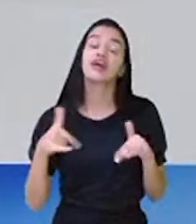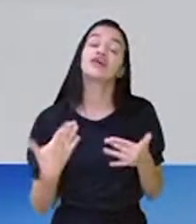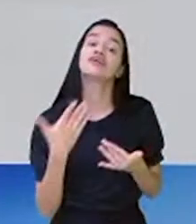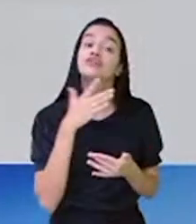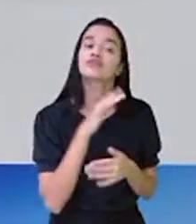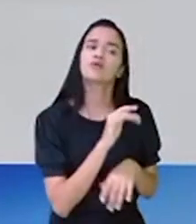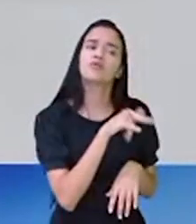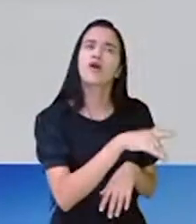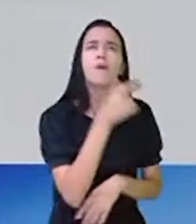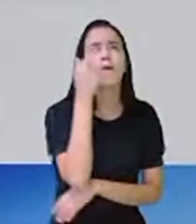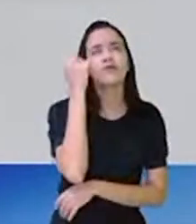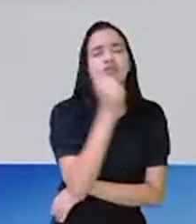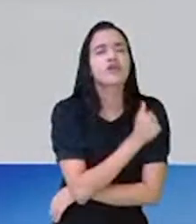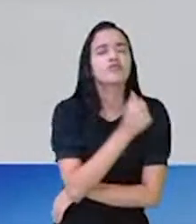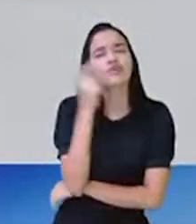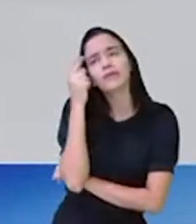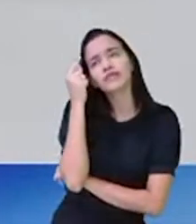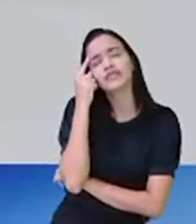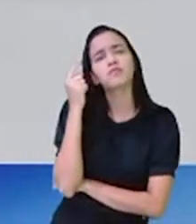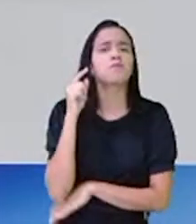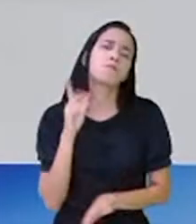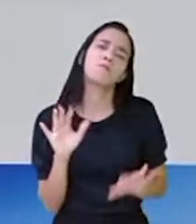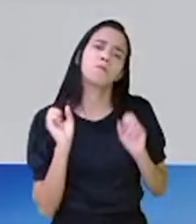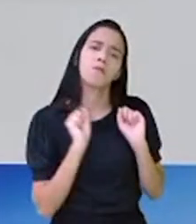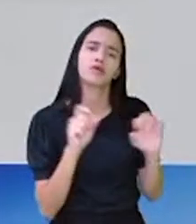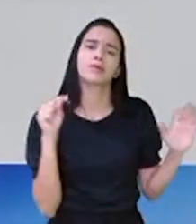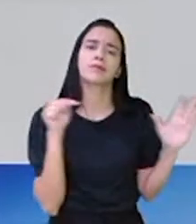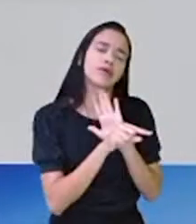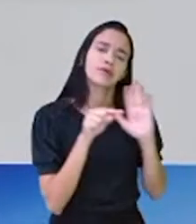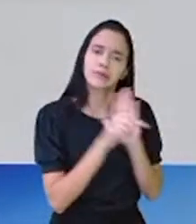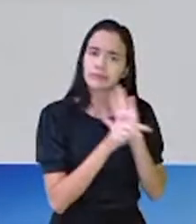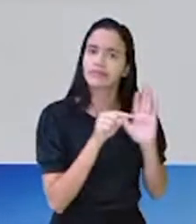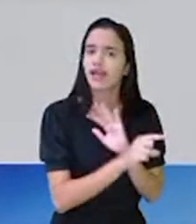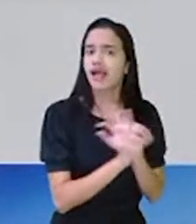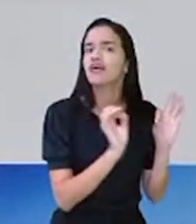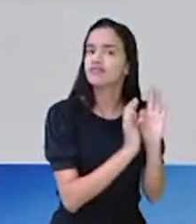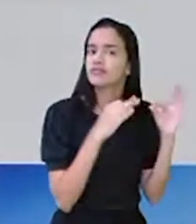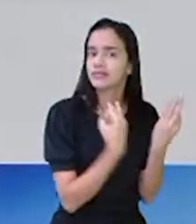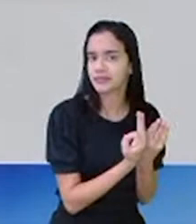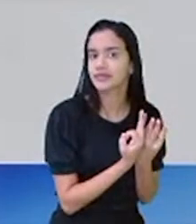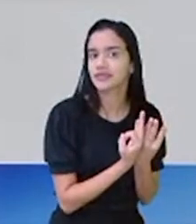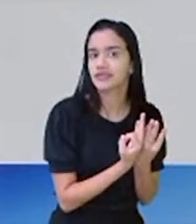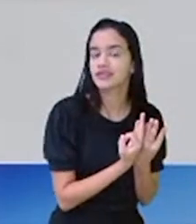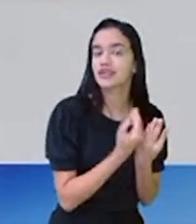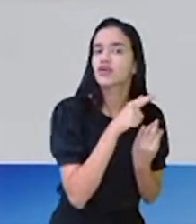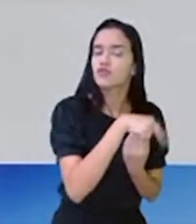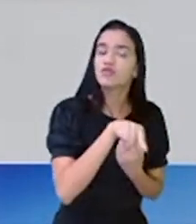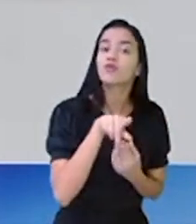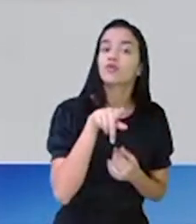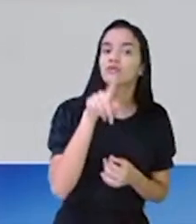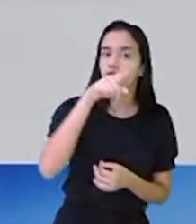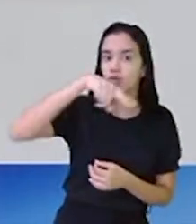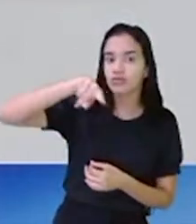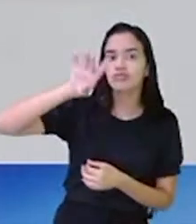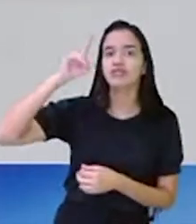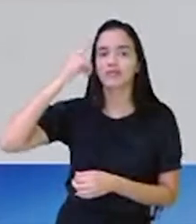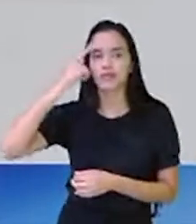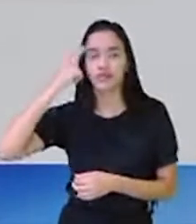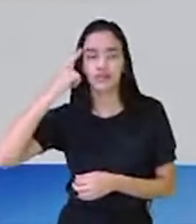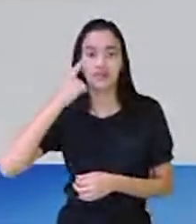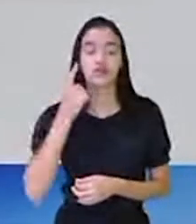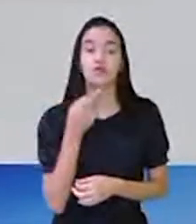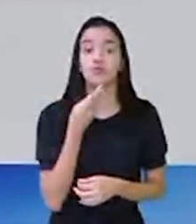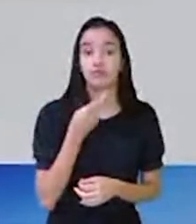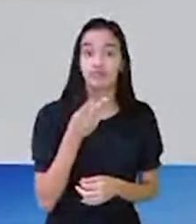eles aí ficam pensando, pode até perguntar alguém da família, tá? Se vocês não lembram. Enquanto vocês estão aí pensando, eu vou falar